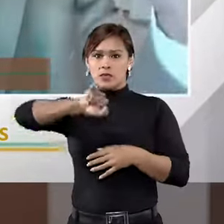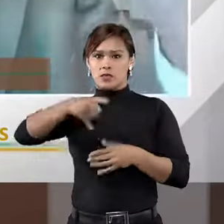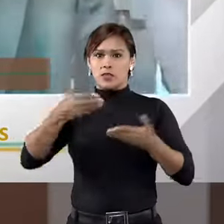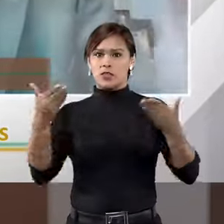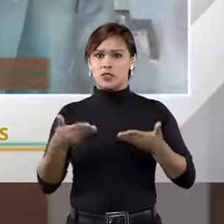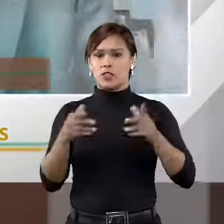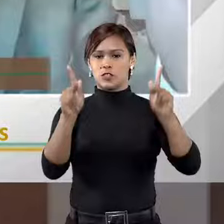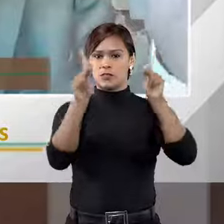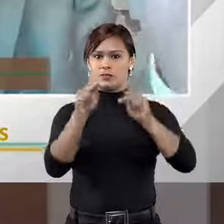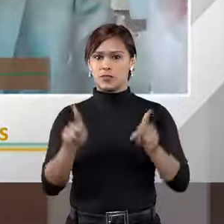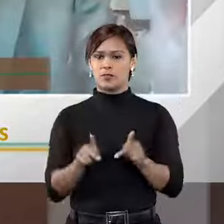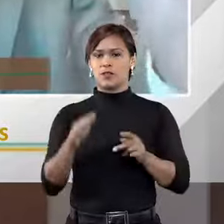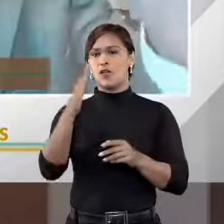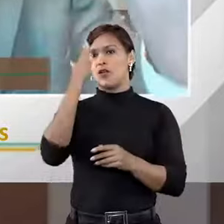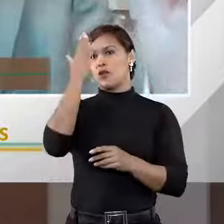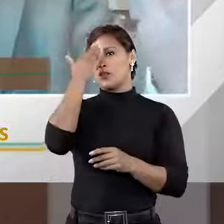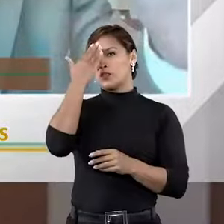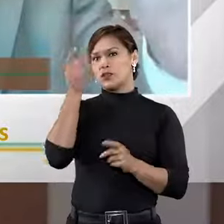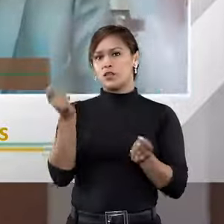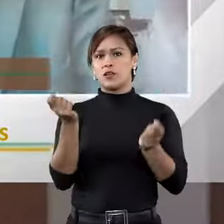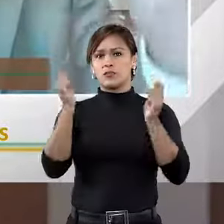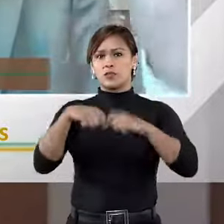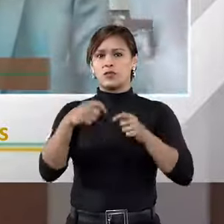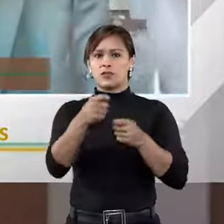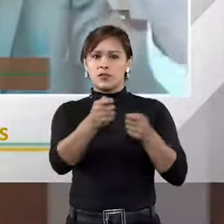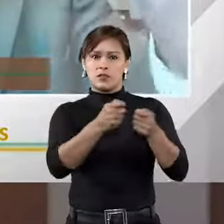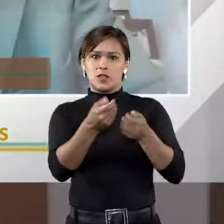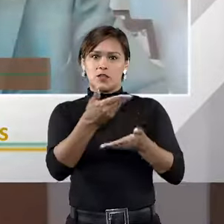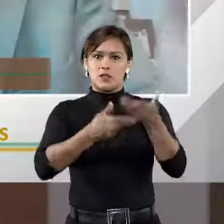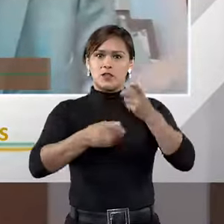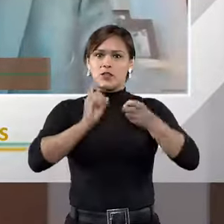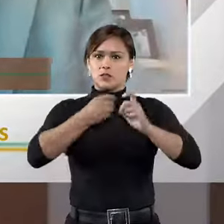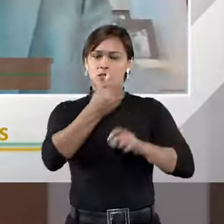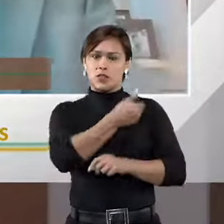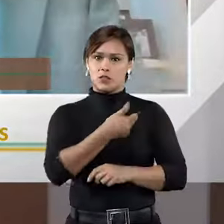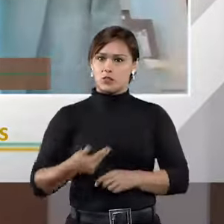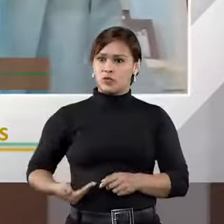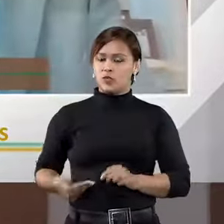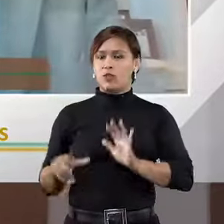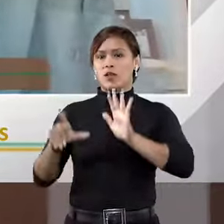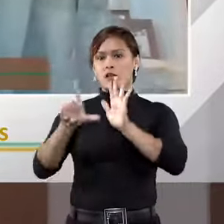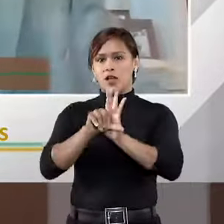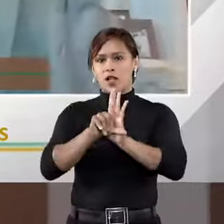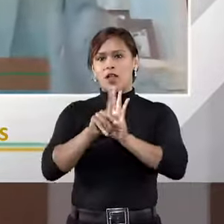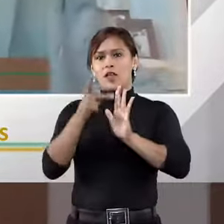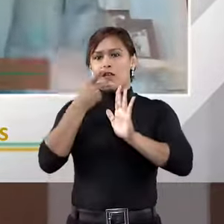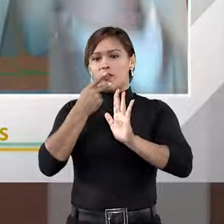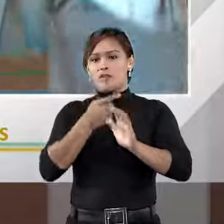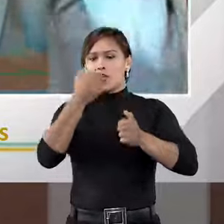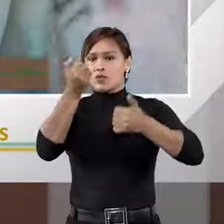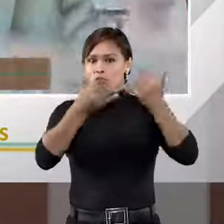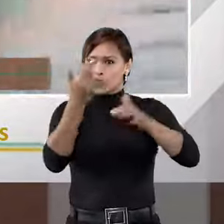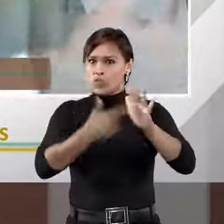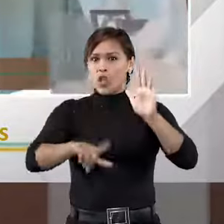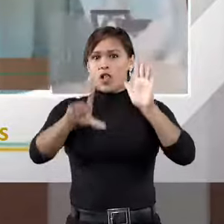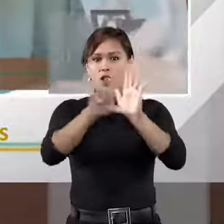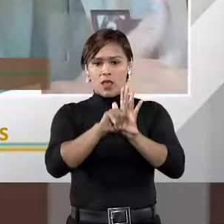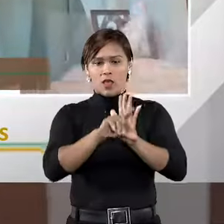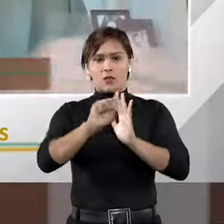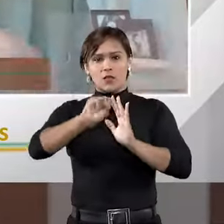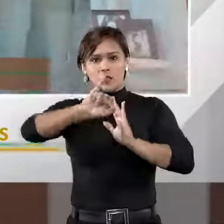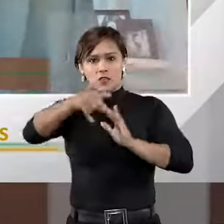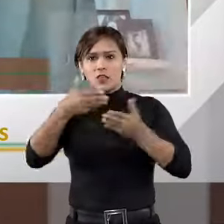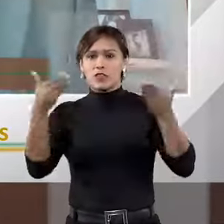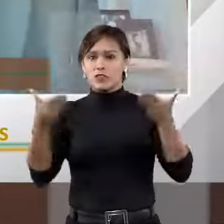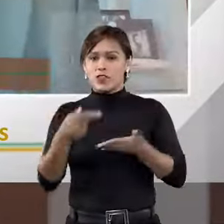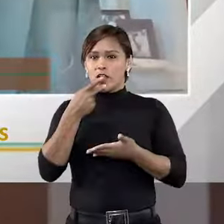já havia pacificado o entendimento do cabimento de arbitragem envolvendo a administração pública. veio a lei e disse isso com todas as letras, mas o STJ já tinha dito